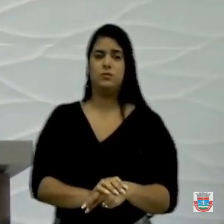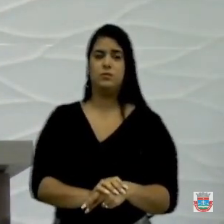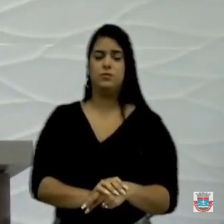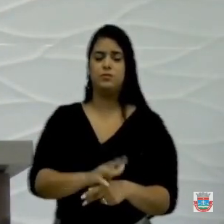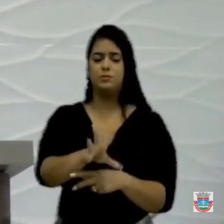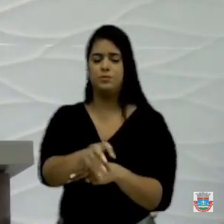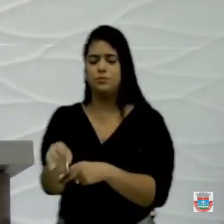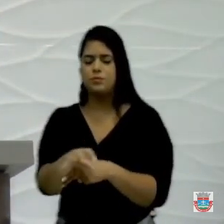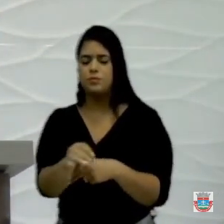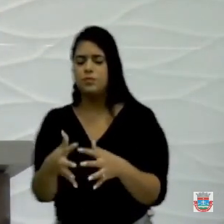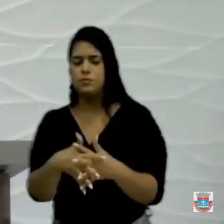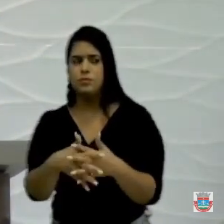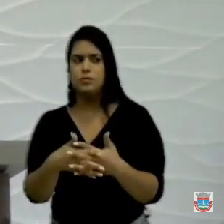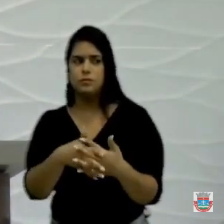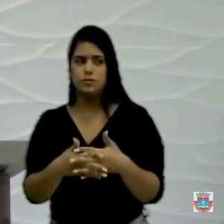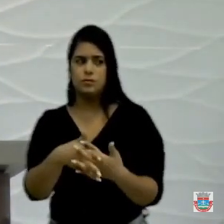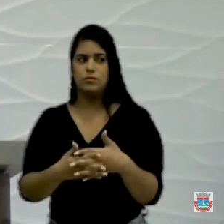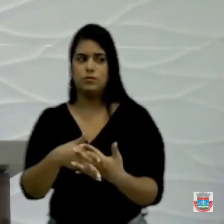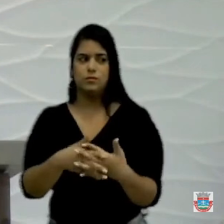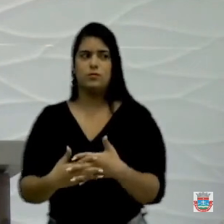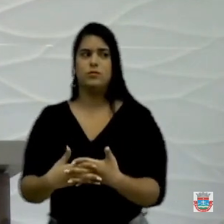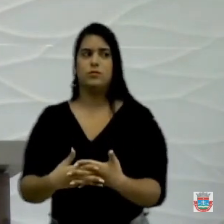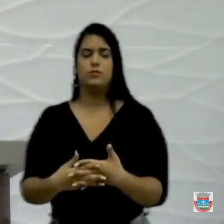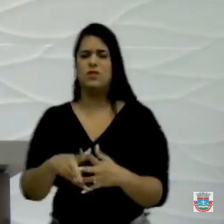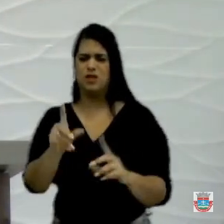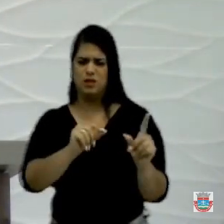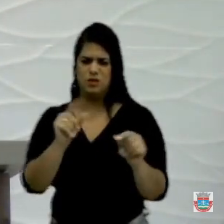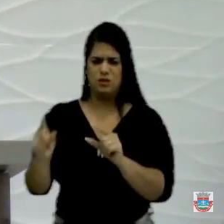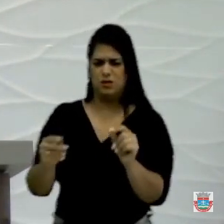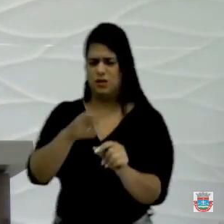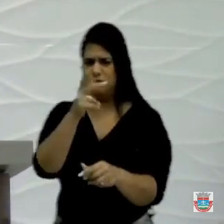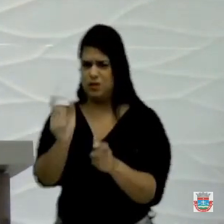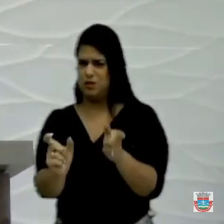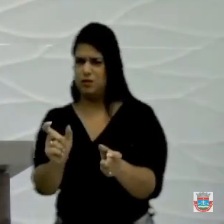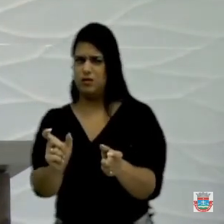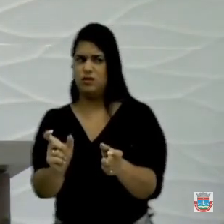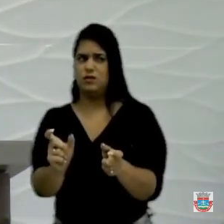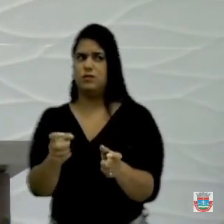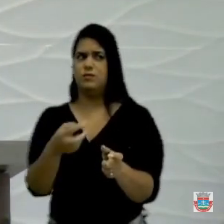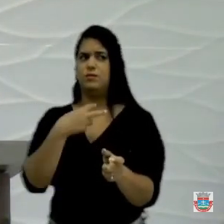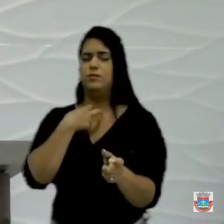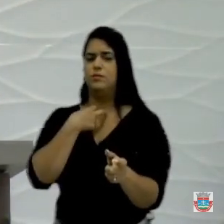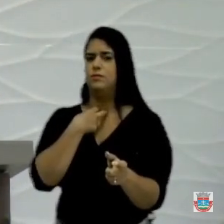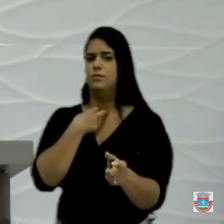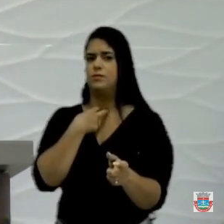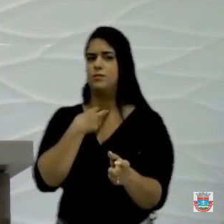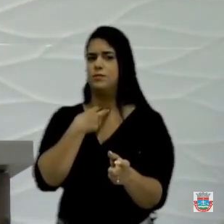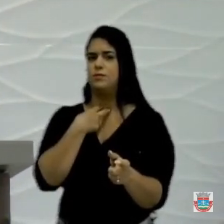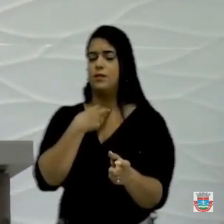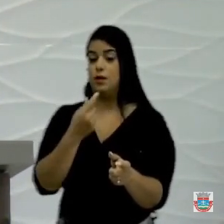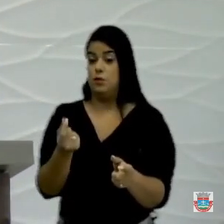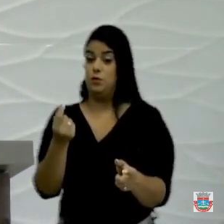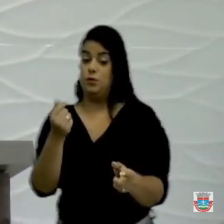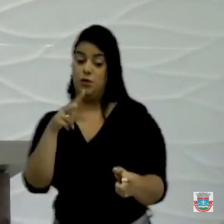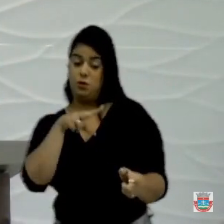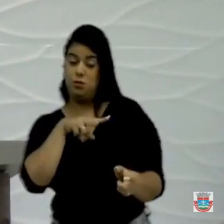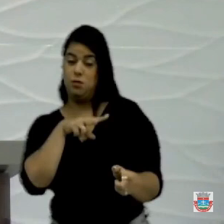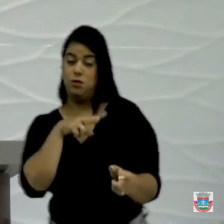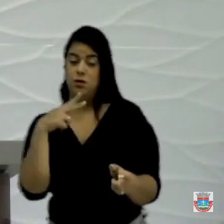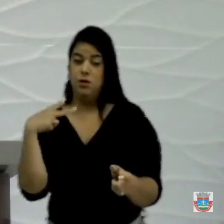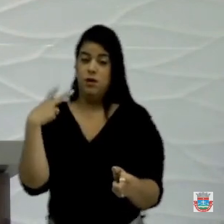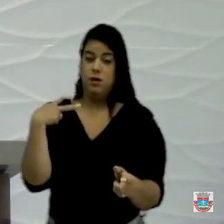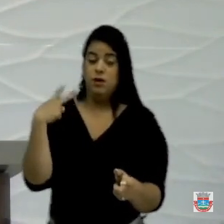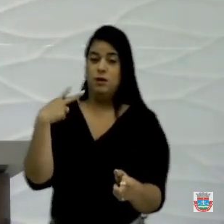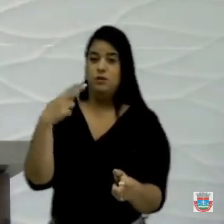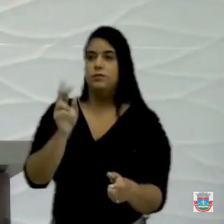terra, a gente não pode escolher as pessoas para a terra, não. A gente tem que arar, porque o dinheiro é do povo. Não vem do bolso do vereador, não. É isso que a gente